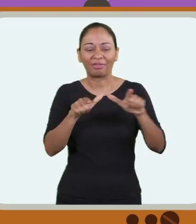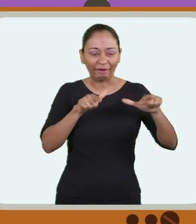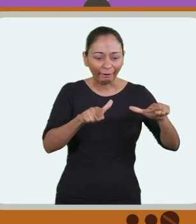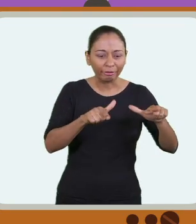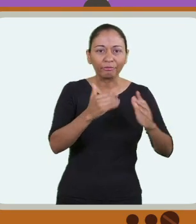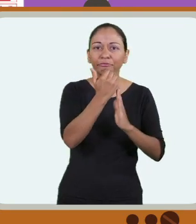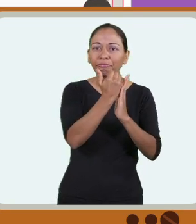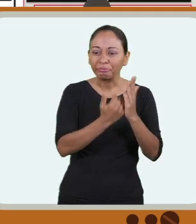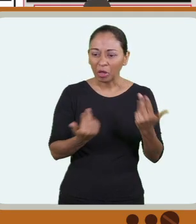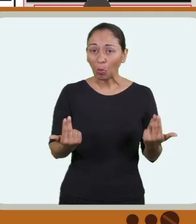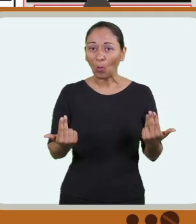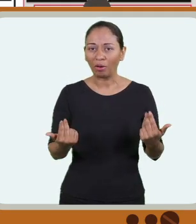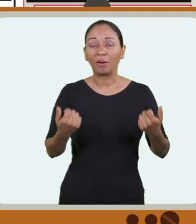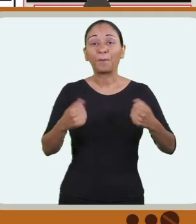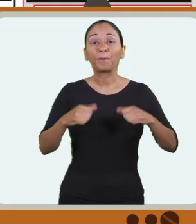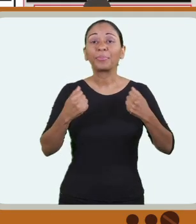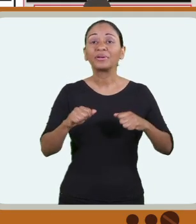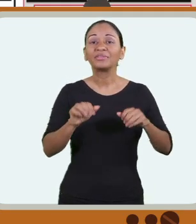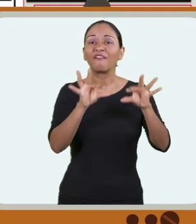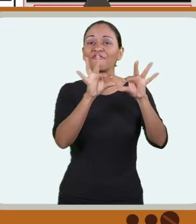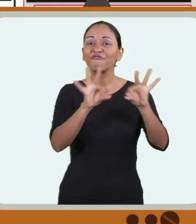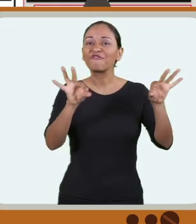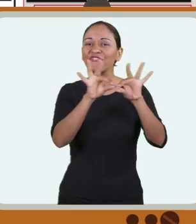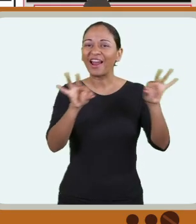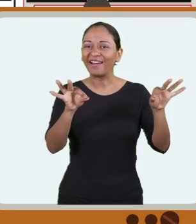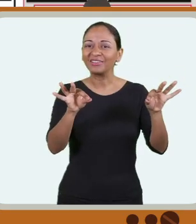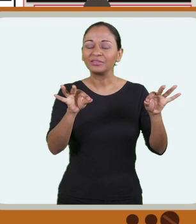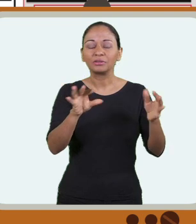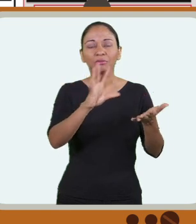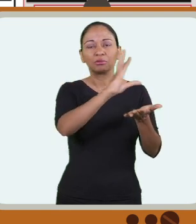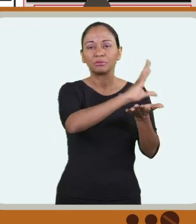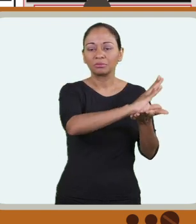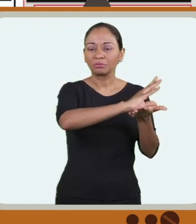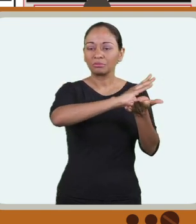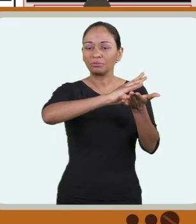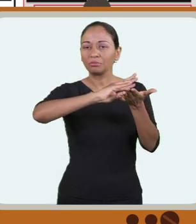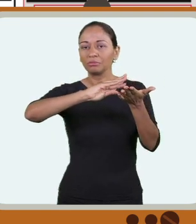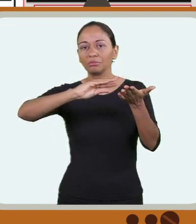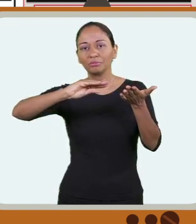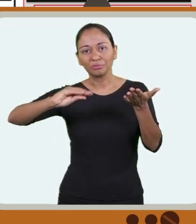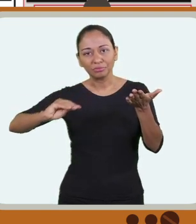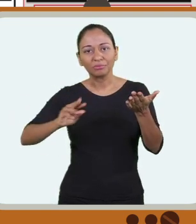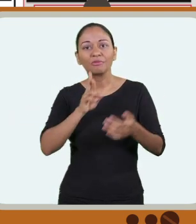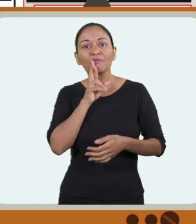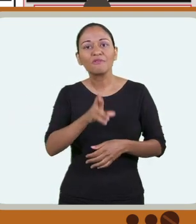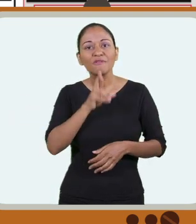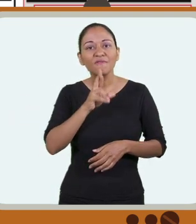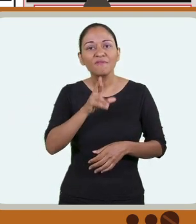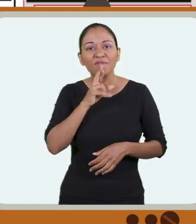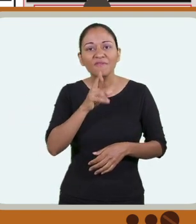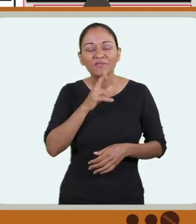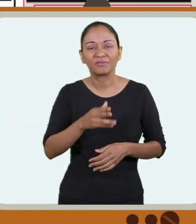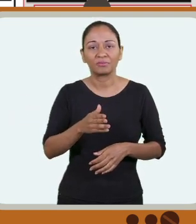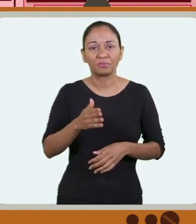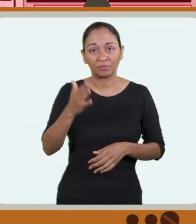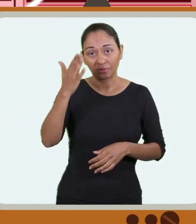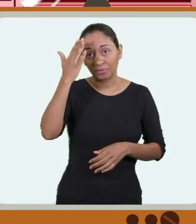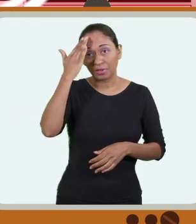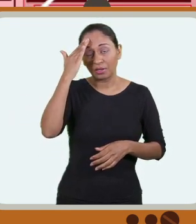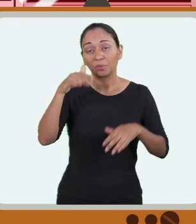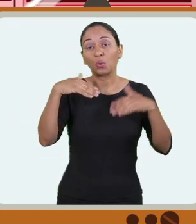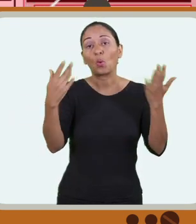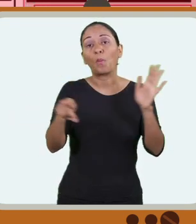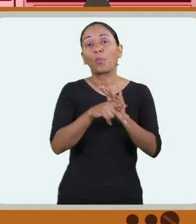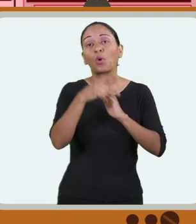no cartão de respostas. Você precisa transcrever a frase apresentada na capa do seu caderno de questões para o seu cartão de resposta para